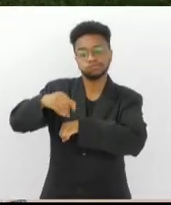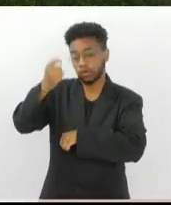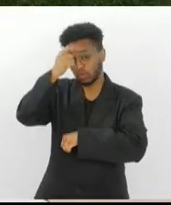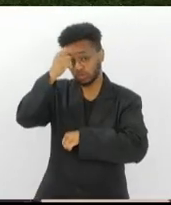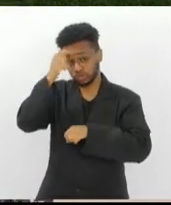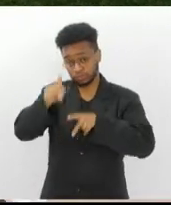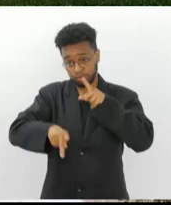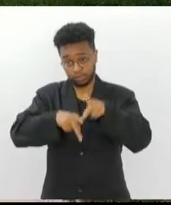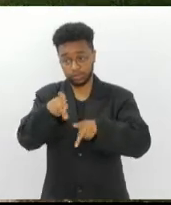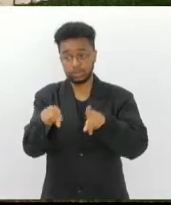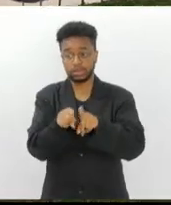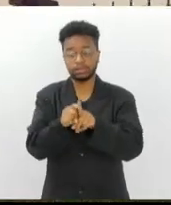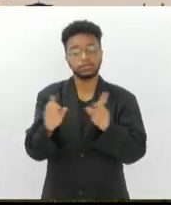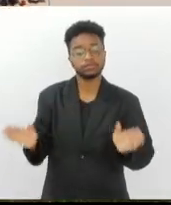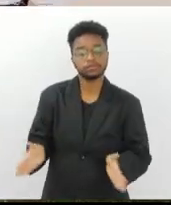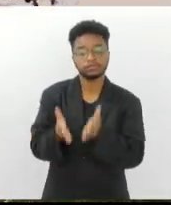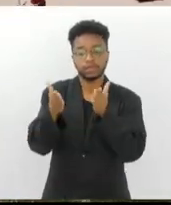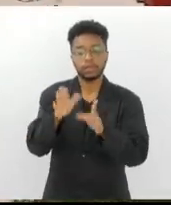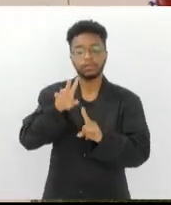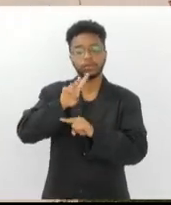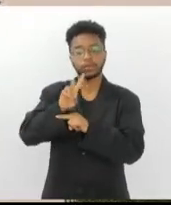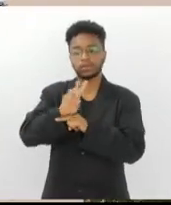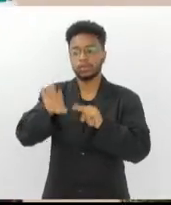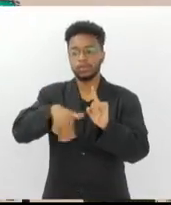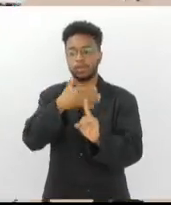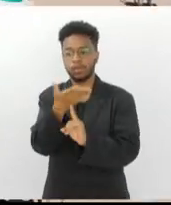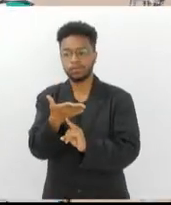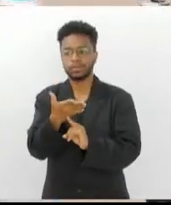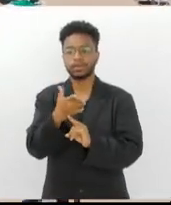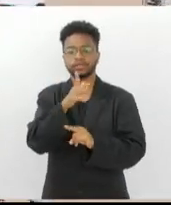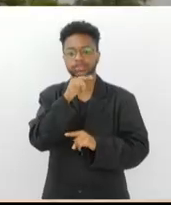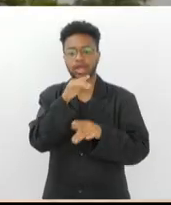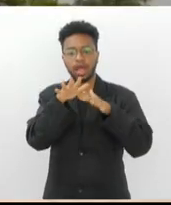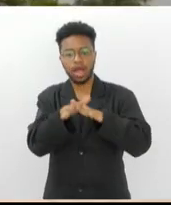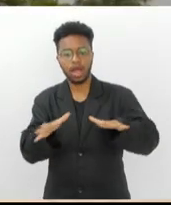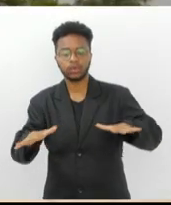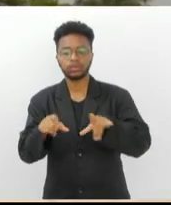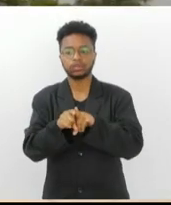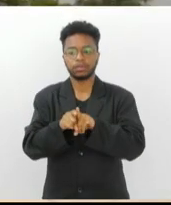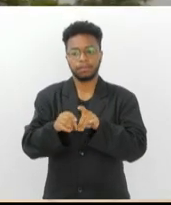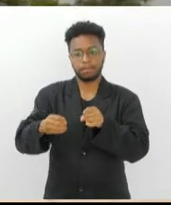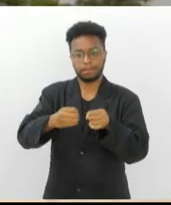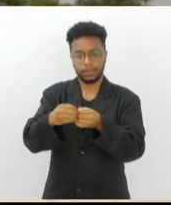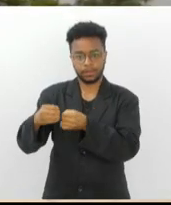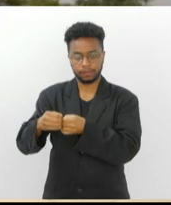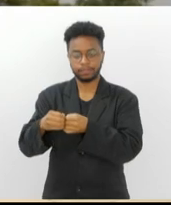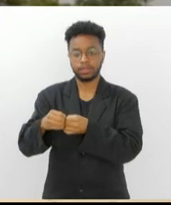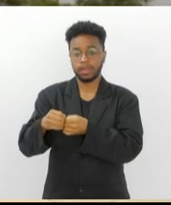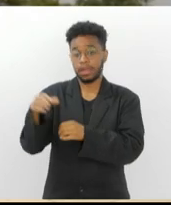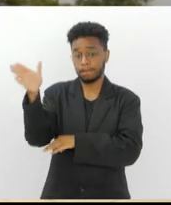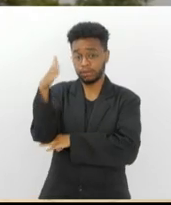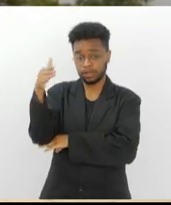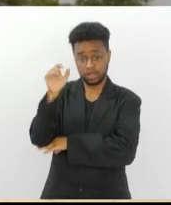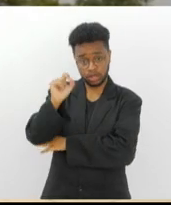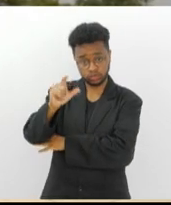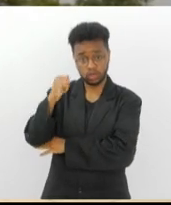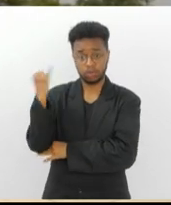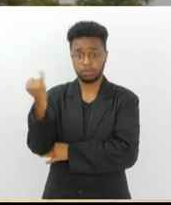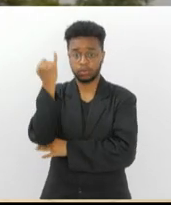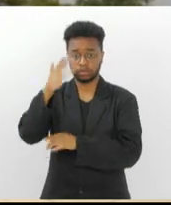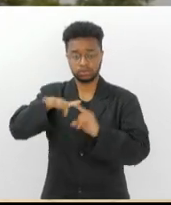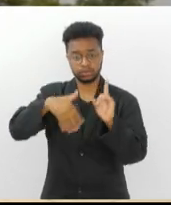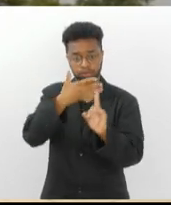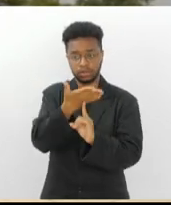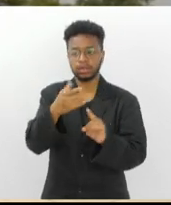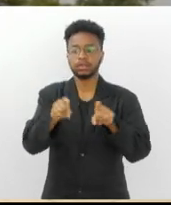incentivar as ações de preservação do meio ambiente, marinho e costeiro. O programa Bandeira Azul é muito importante para o meio ambiente e também